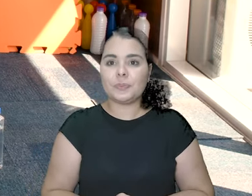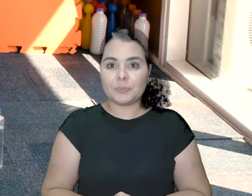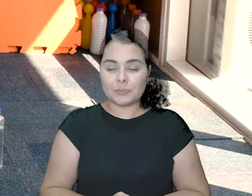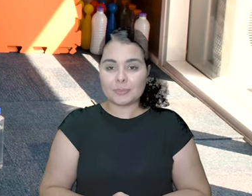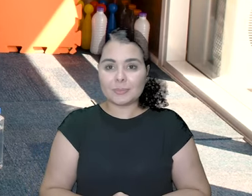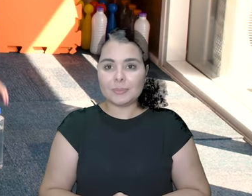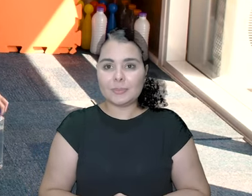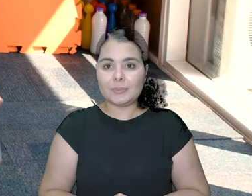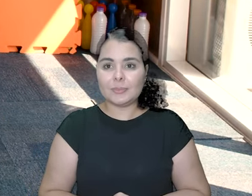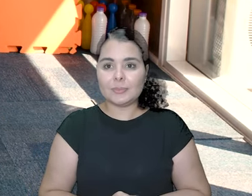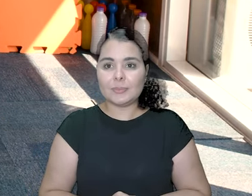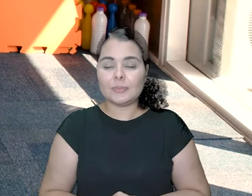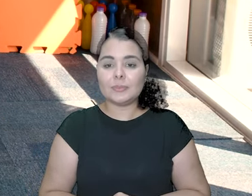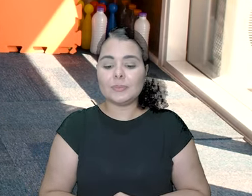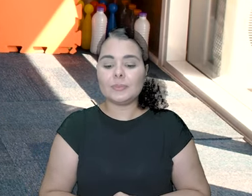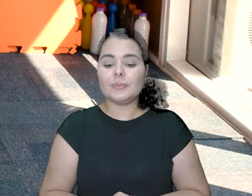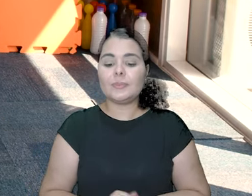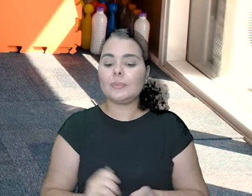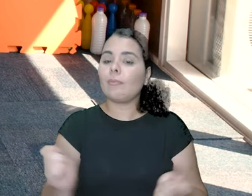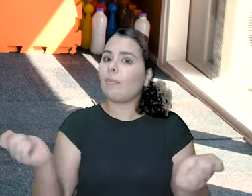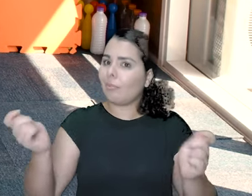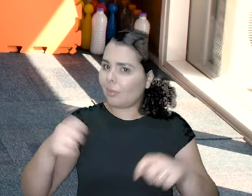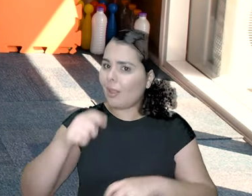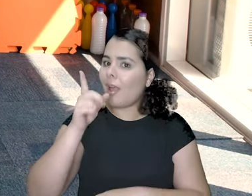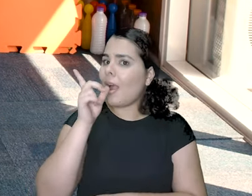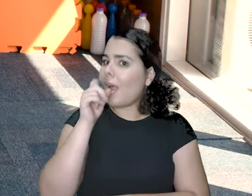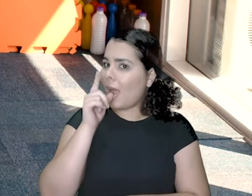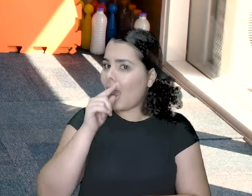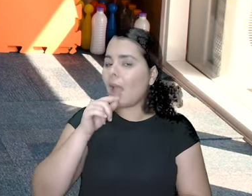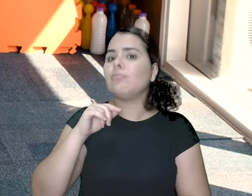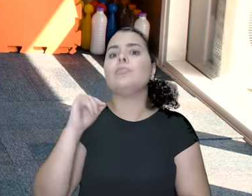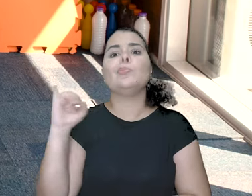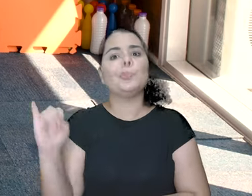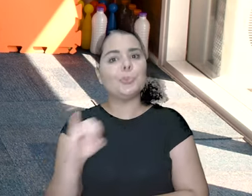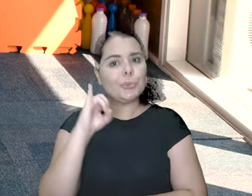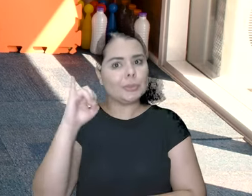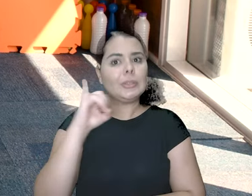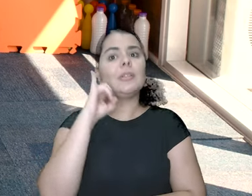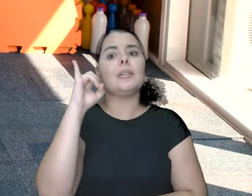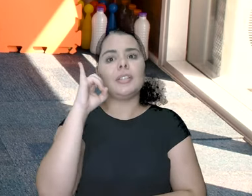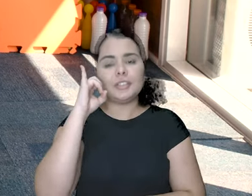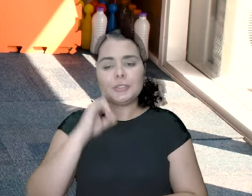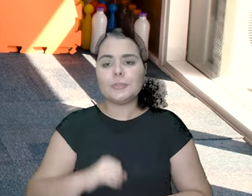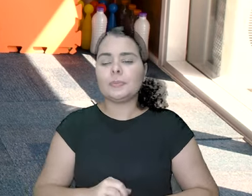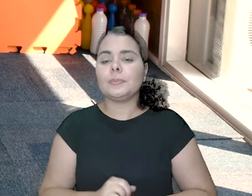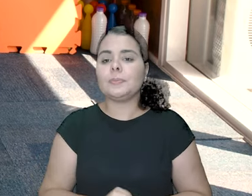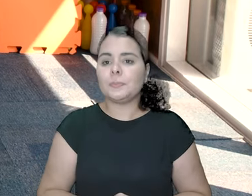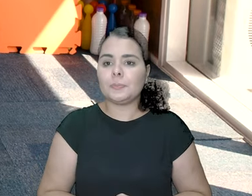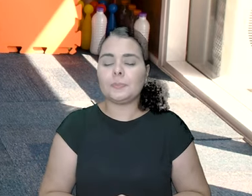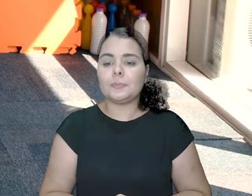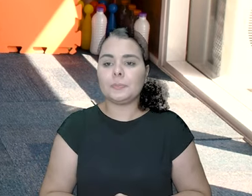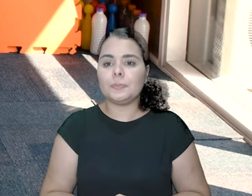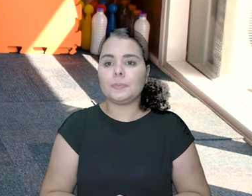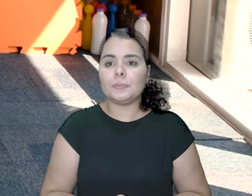Pega a sua água. Água importante. Bolinho.